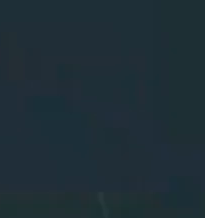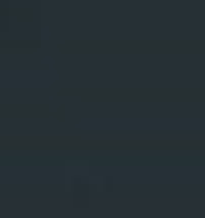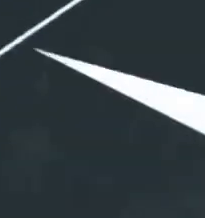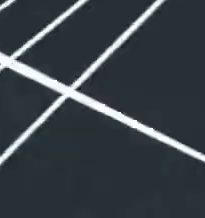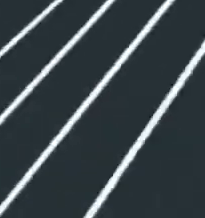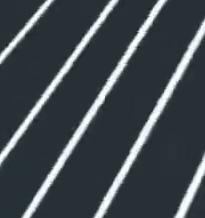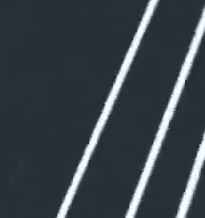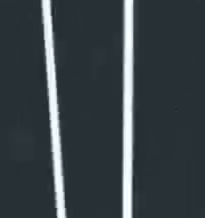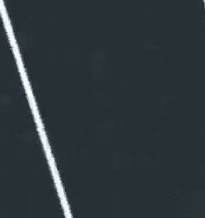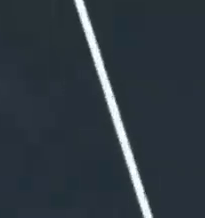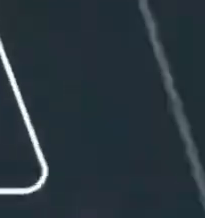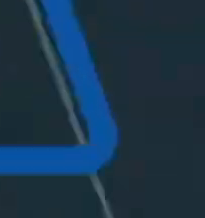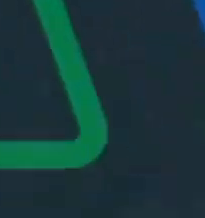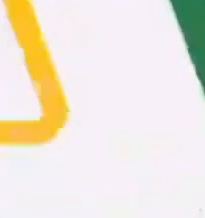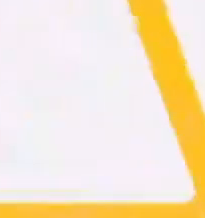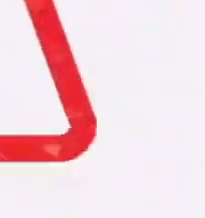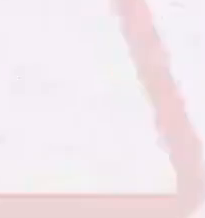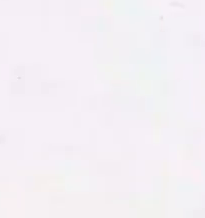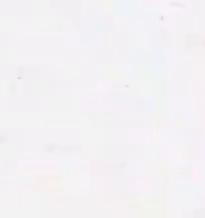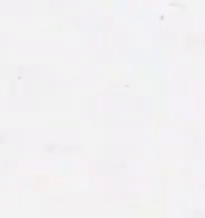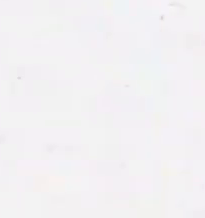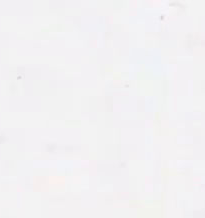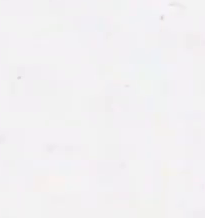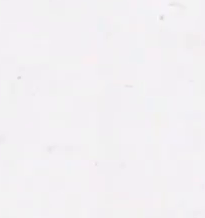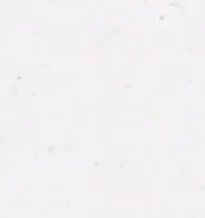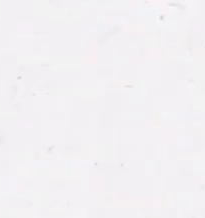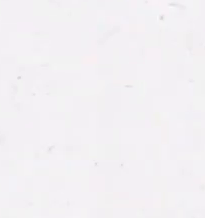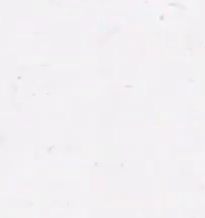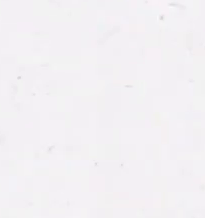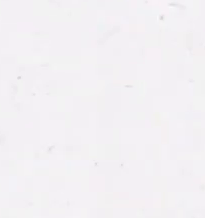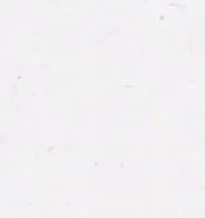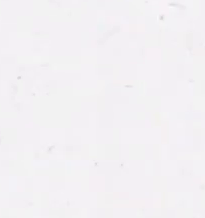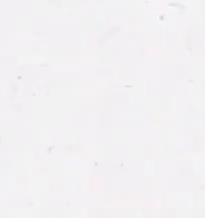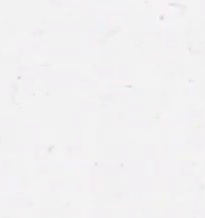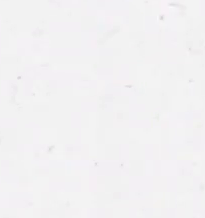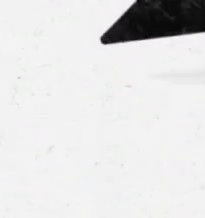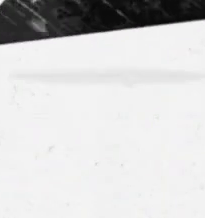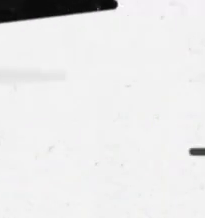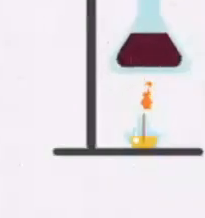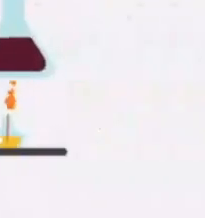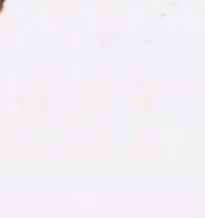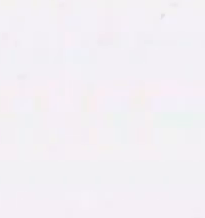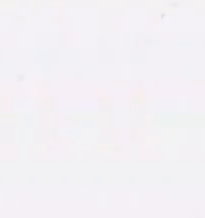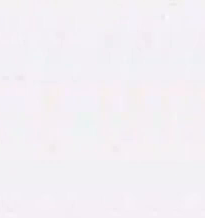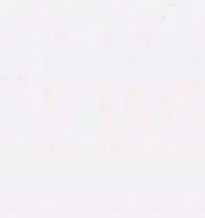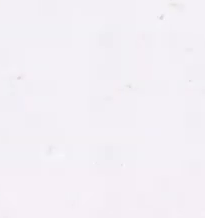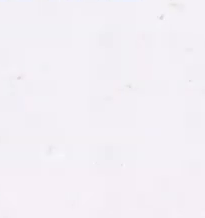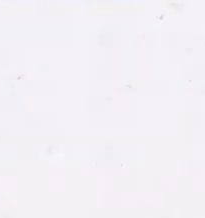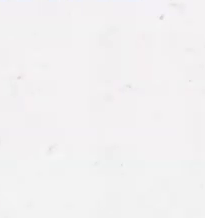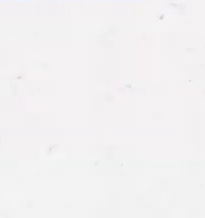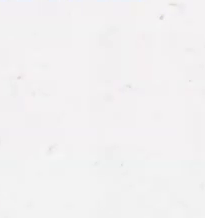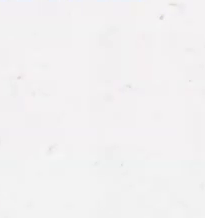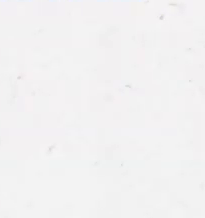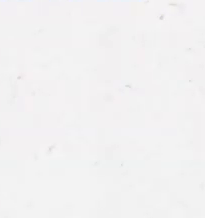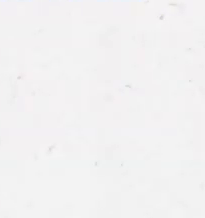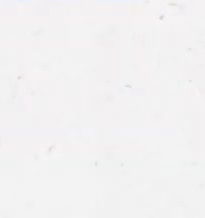até a Tchau